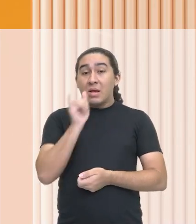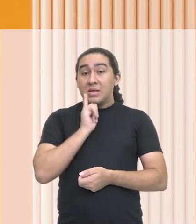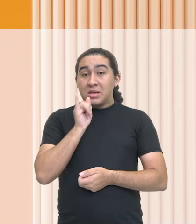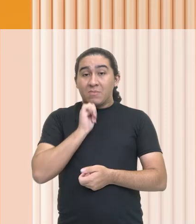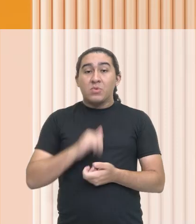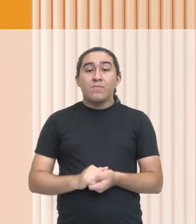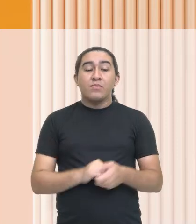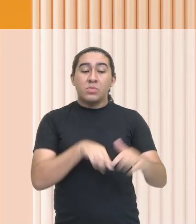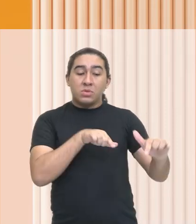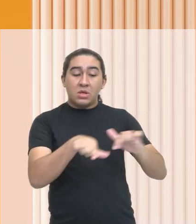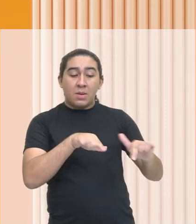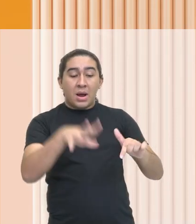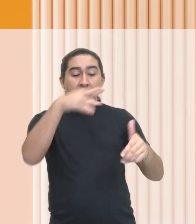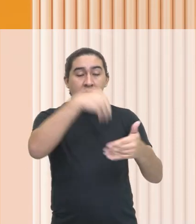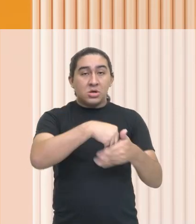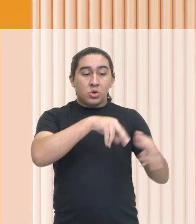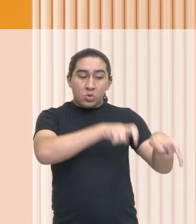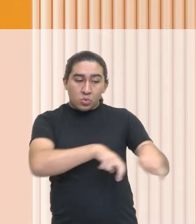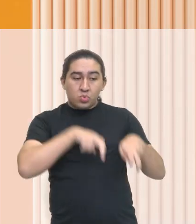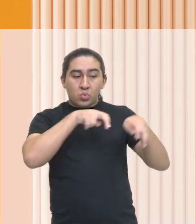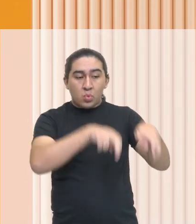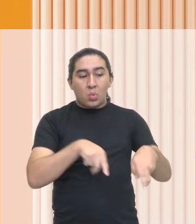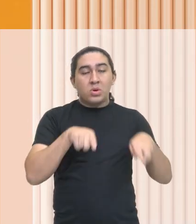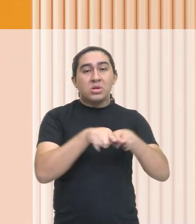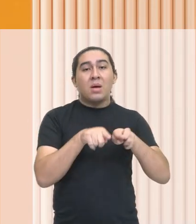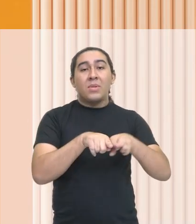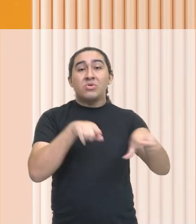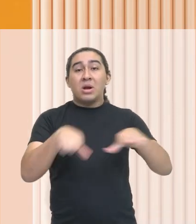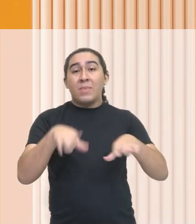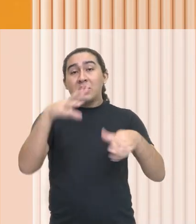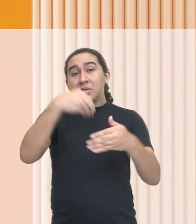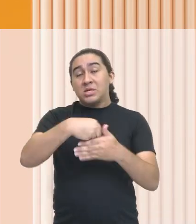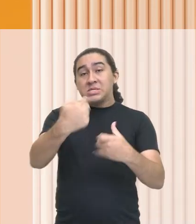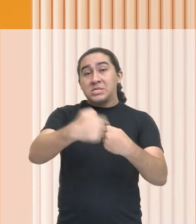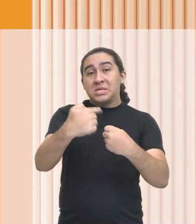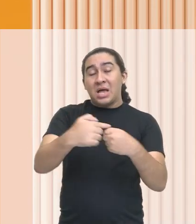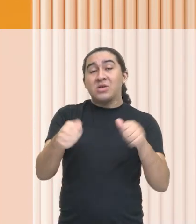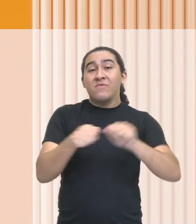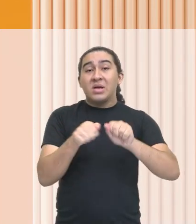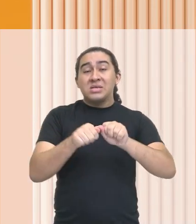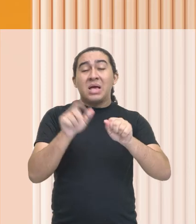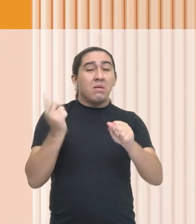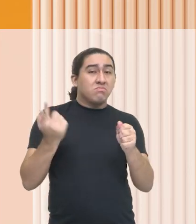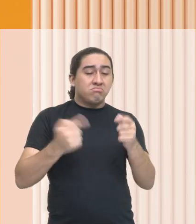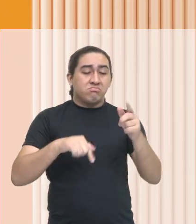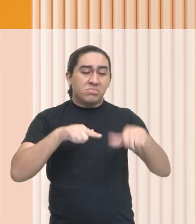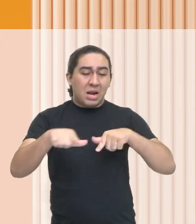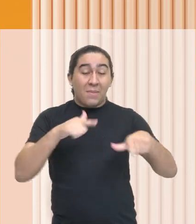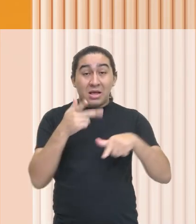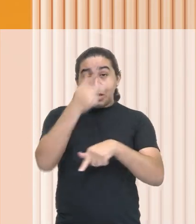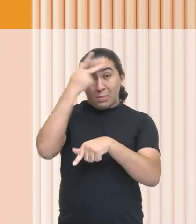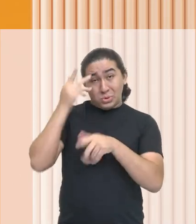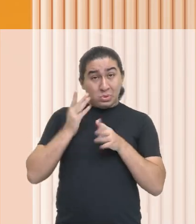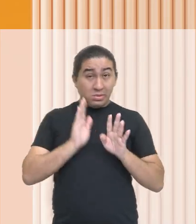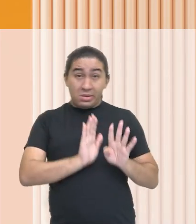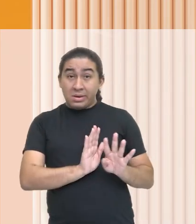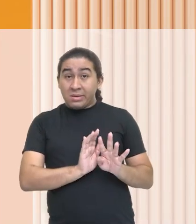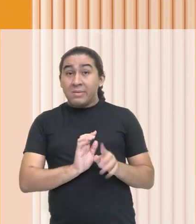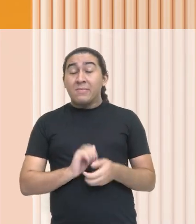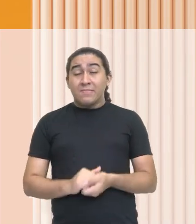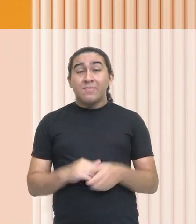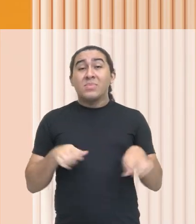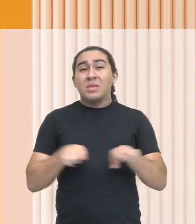exemplo, o trabalho dentro da agricultura, o trabalho dentro das cidades para fazer trabalhos que ninguém queria, fazer coisas que ninguém queria,